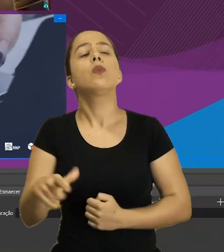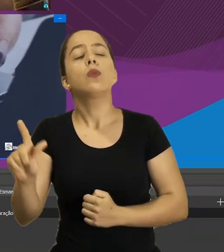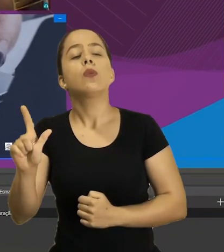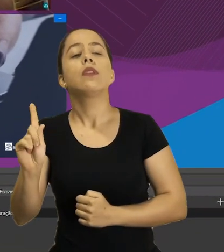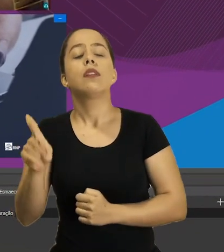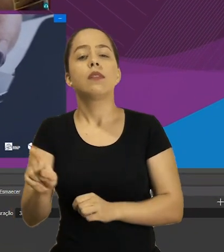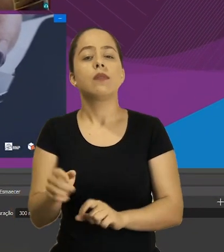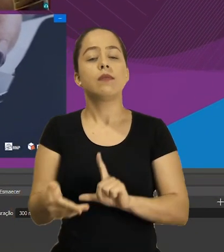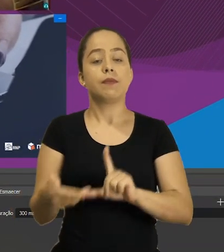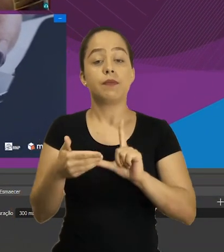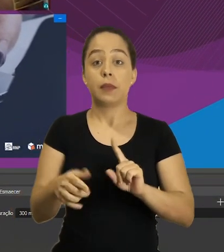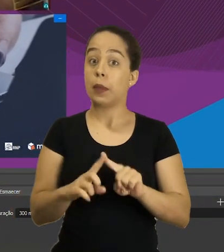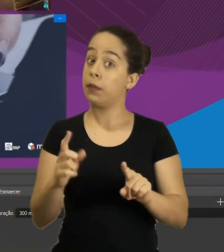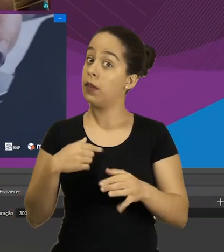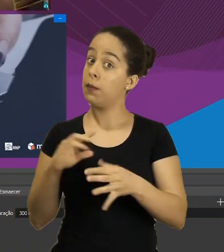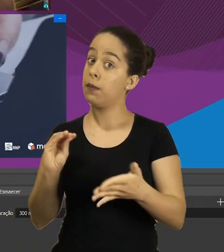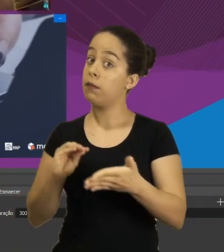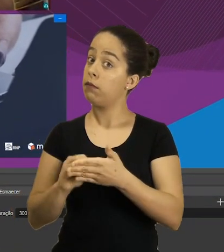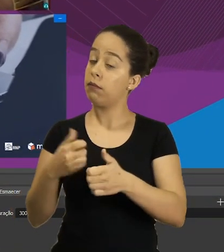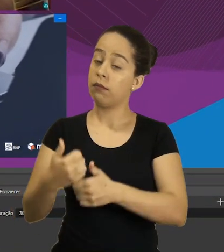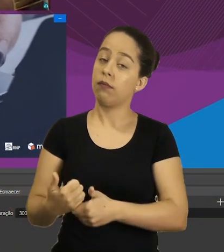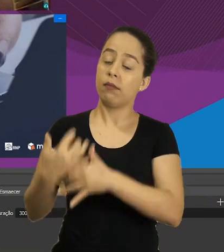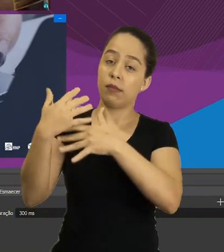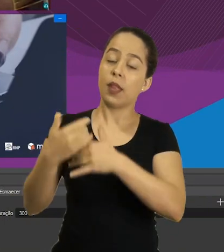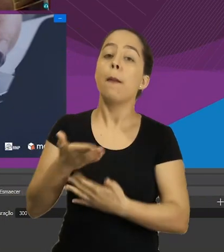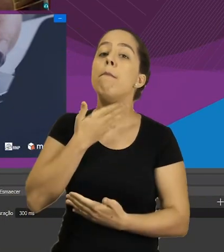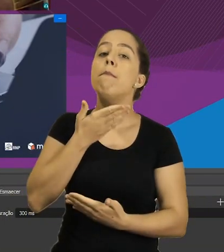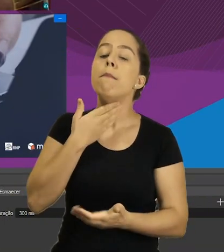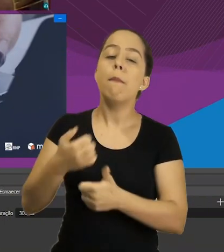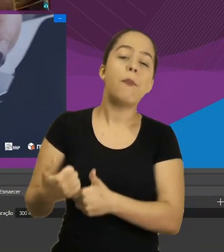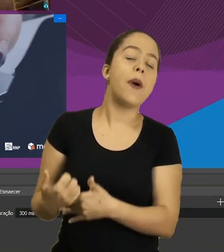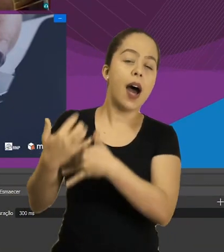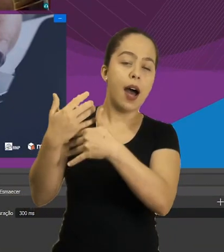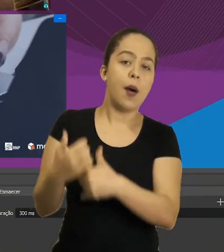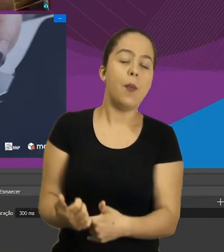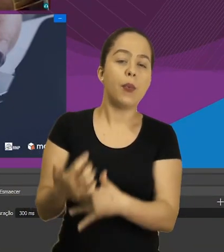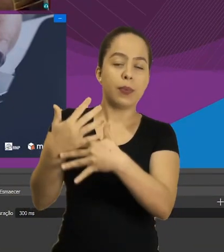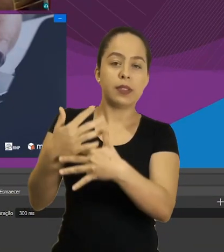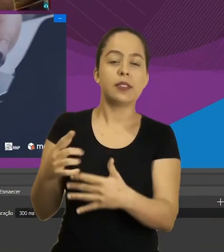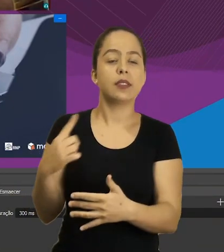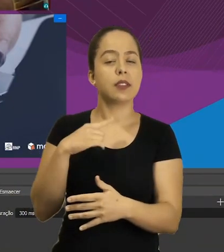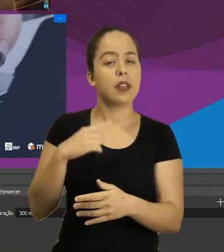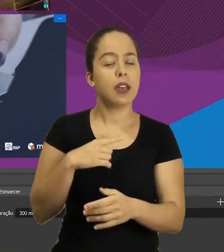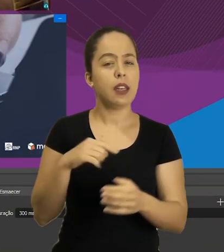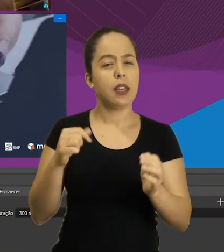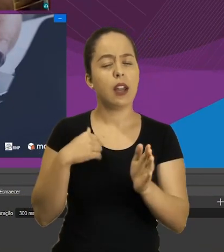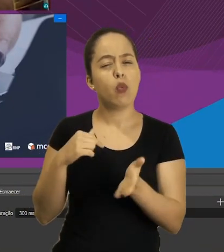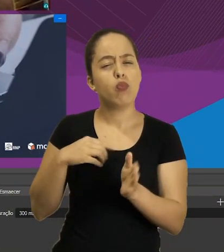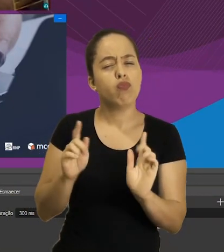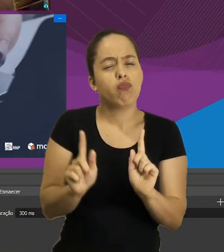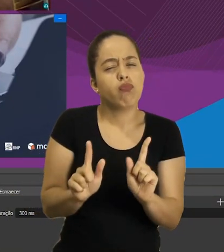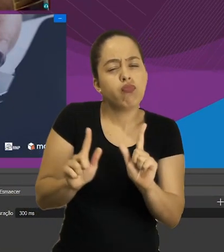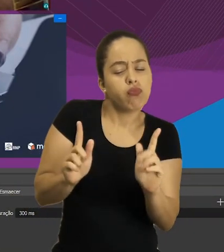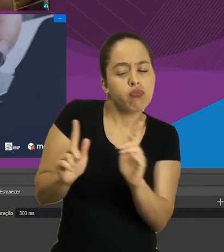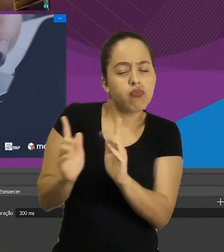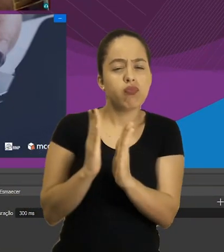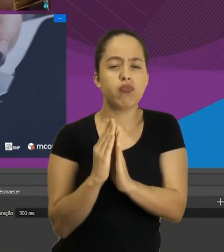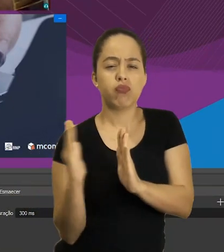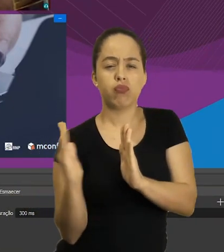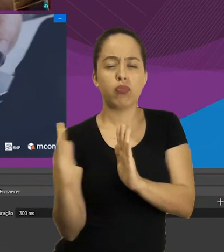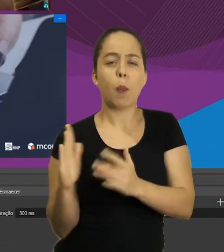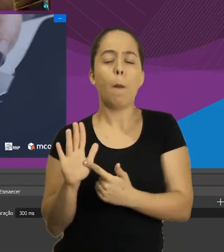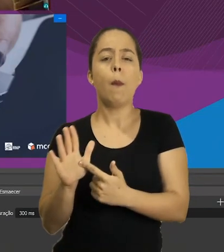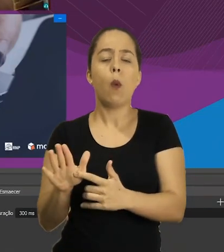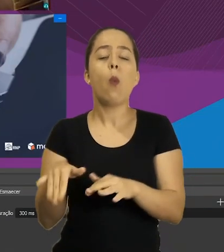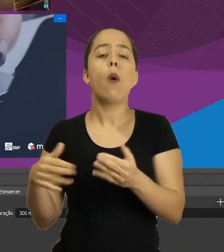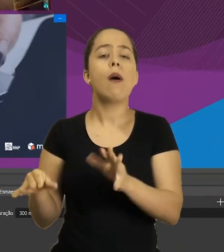E esse outro aqui também é a webconferência, só que eu enquadrei só o chat e deixei ele bem aqui no cantinho, mostrando